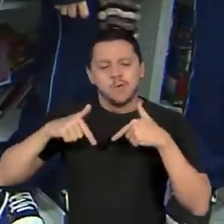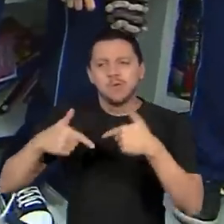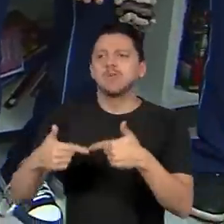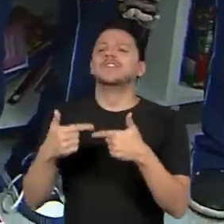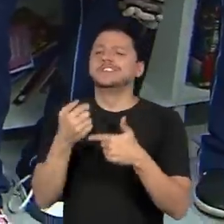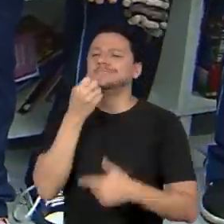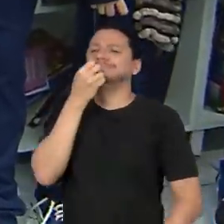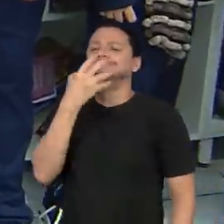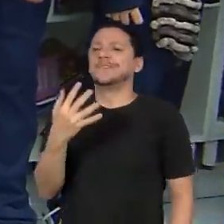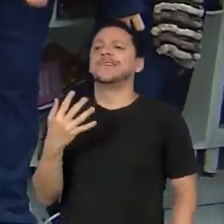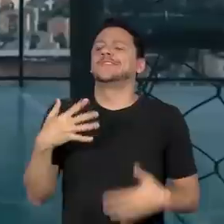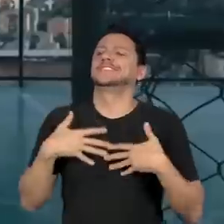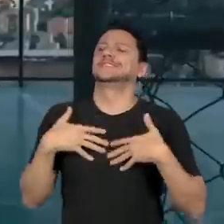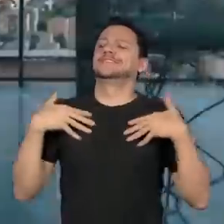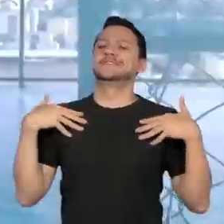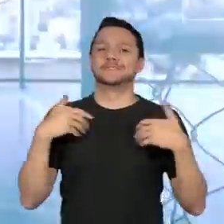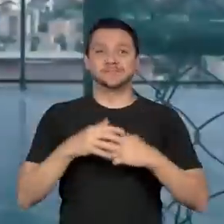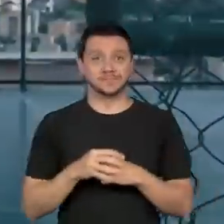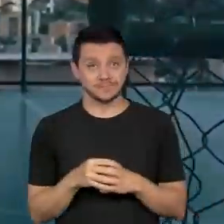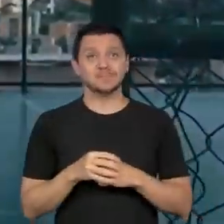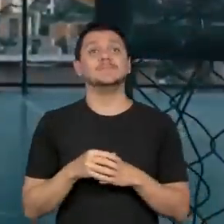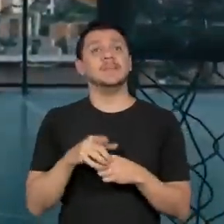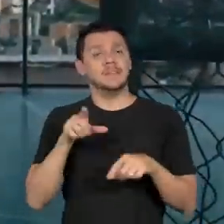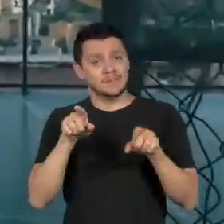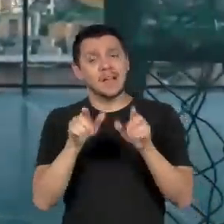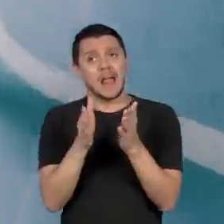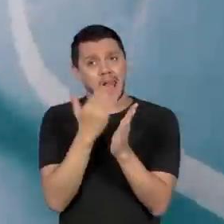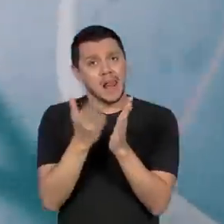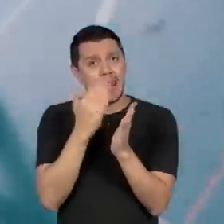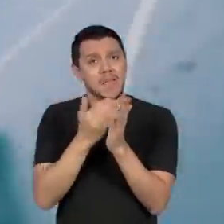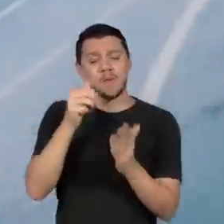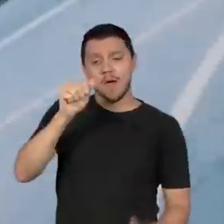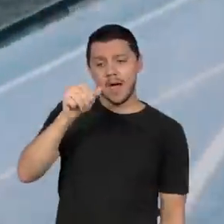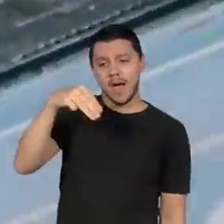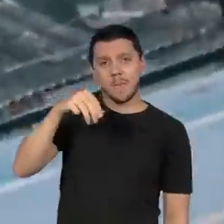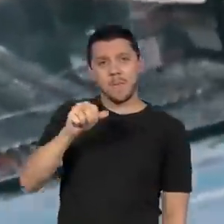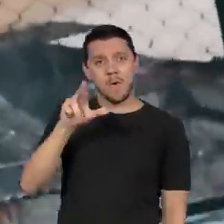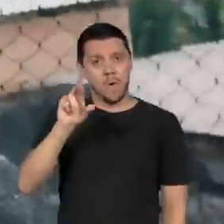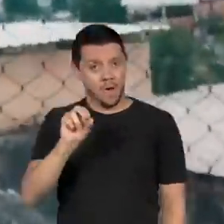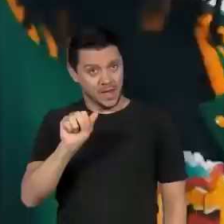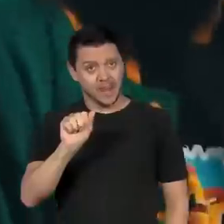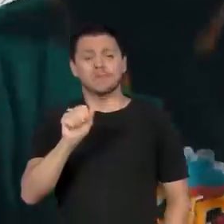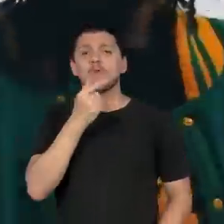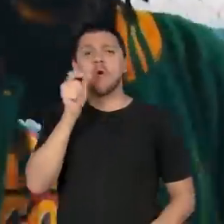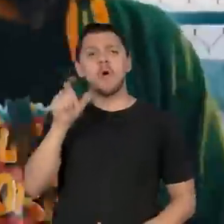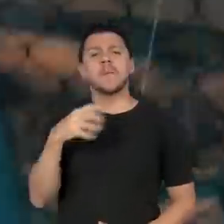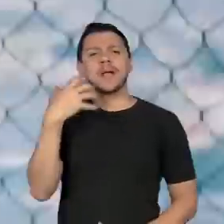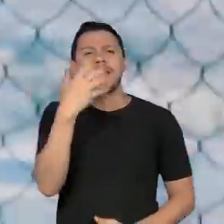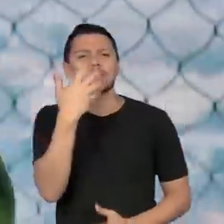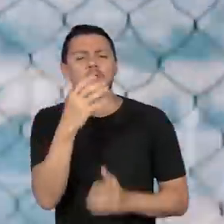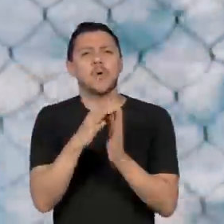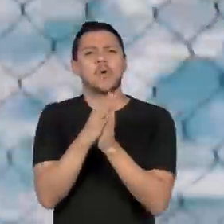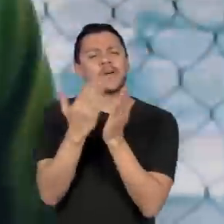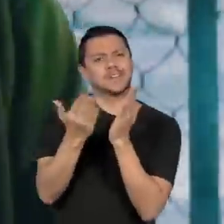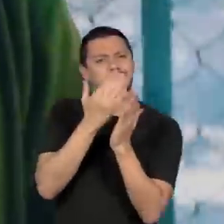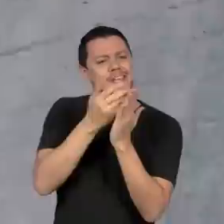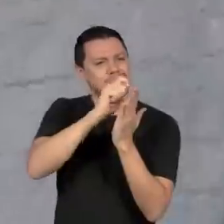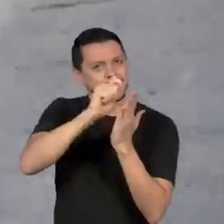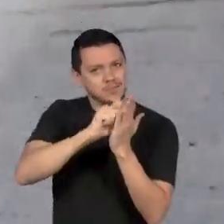Amoras, do cantor e escritor Emicida, um dos grandes nomes do hip-hop e da nossa cultura na atualidade.